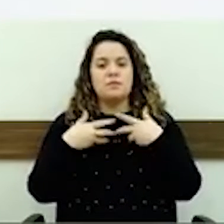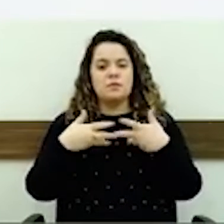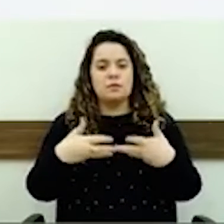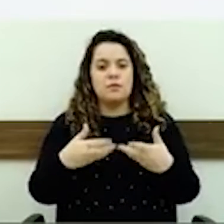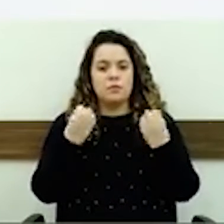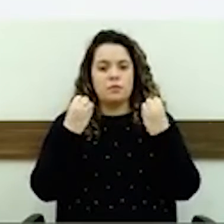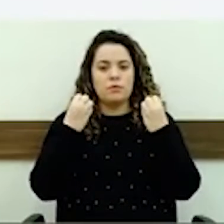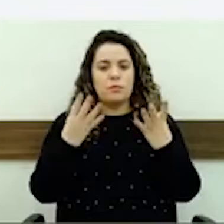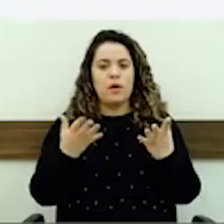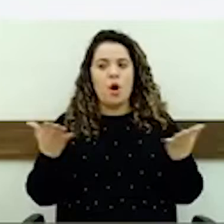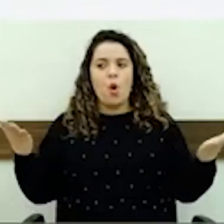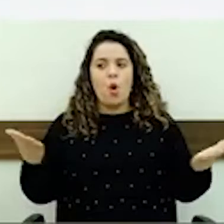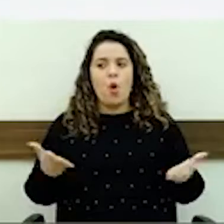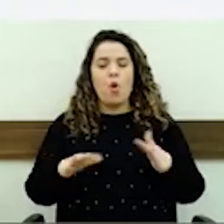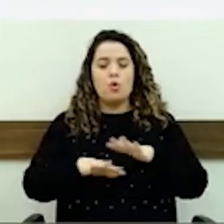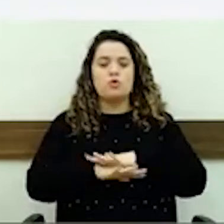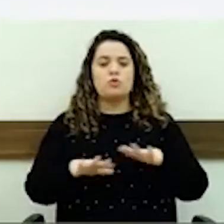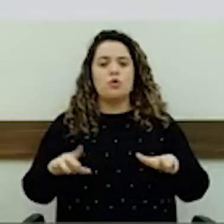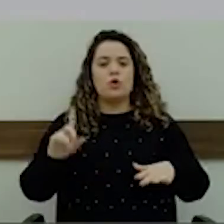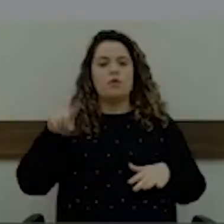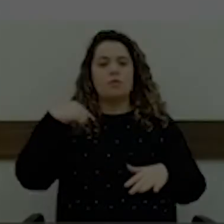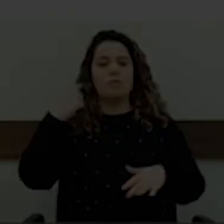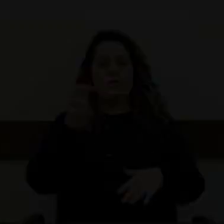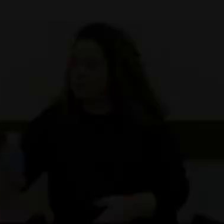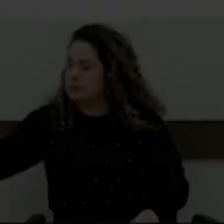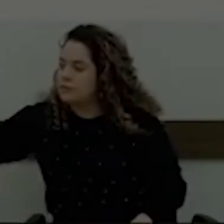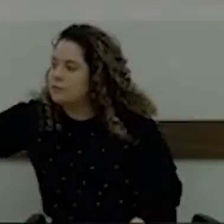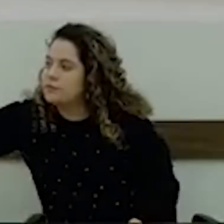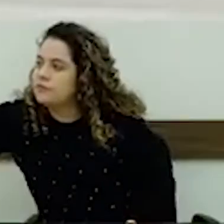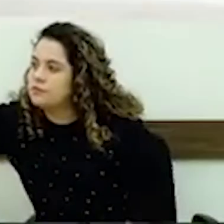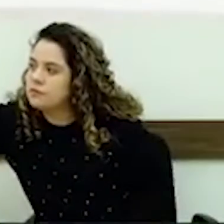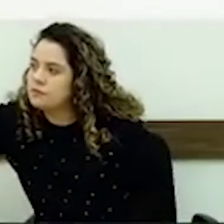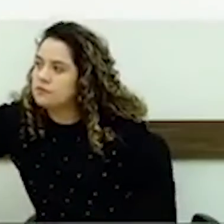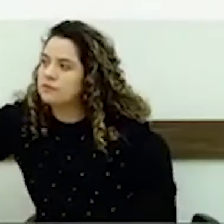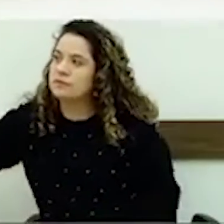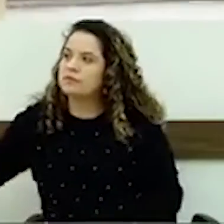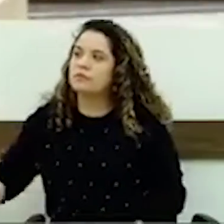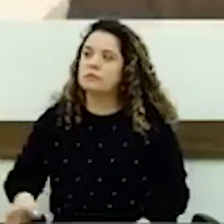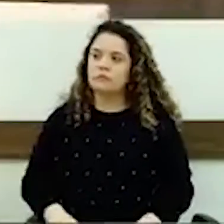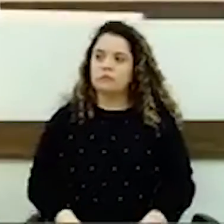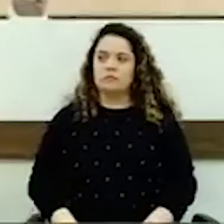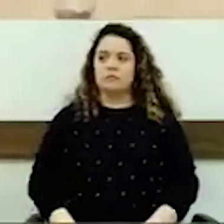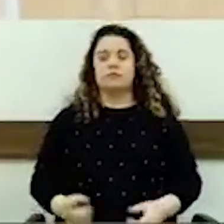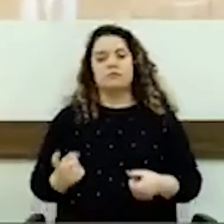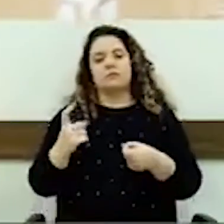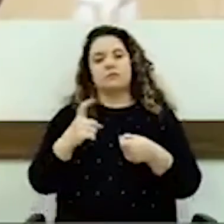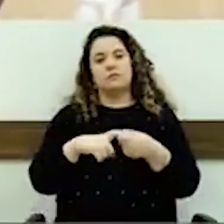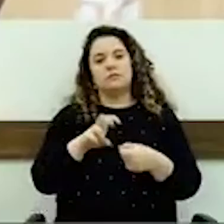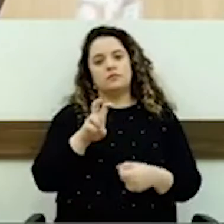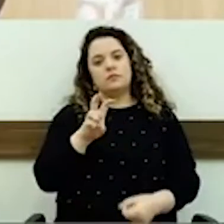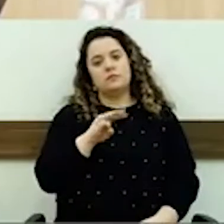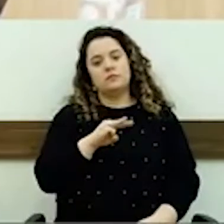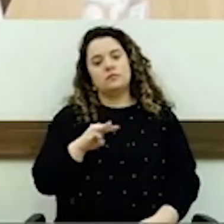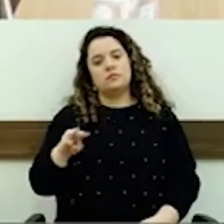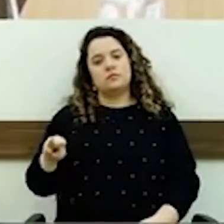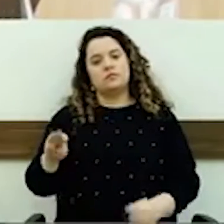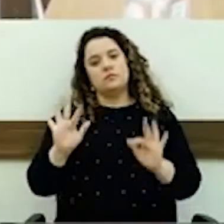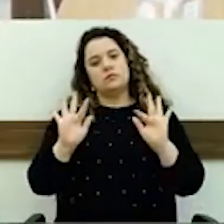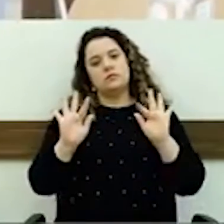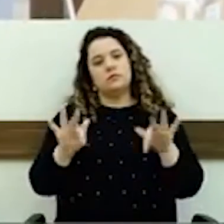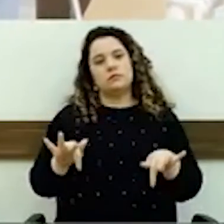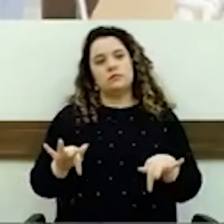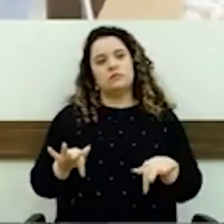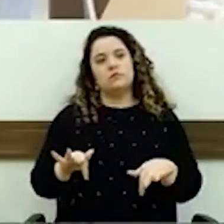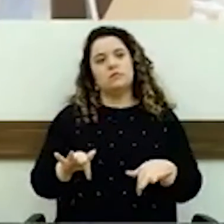Por hoje é só, volto nos cinco minutos, muito obrigado. Volto nos cinco minutos finais, para complementar o que